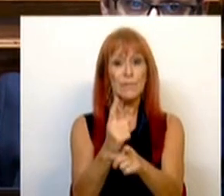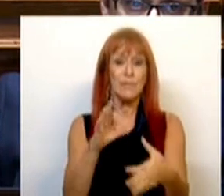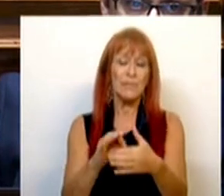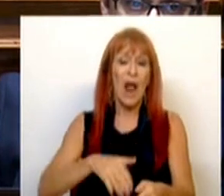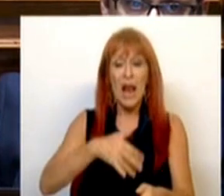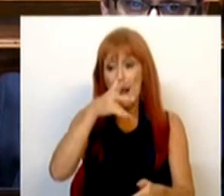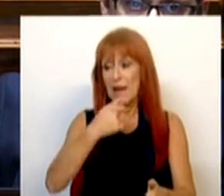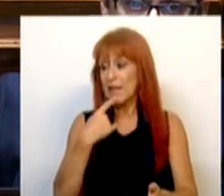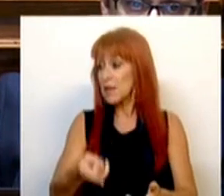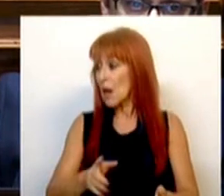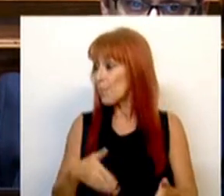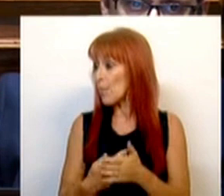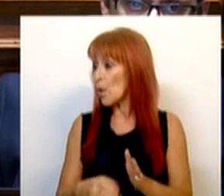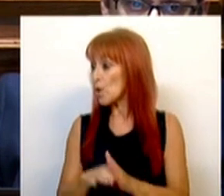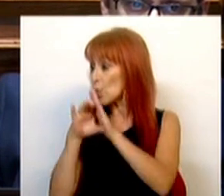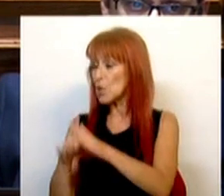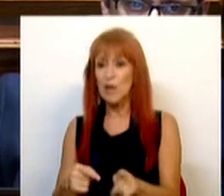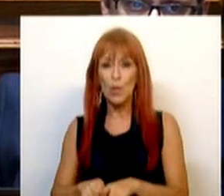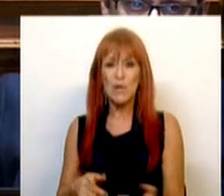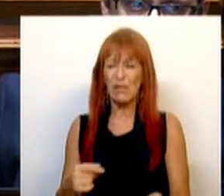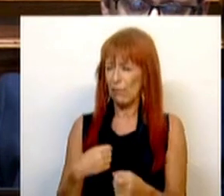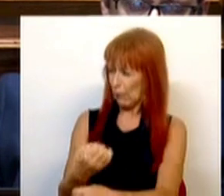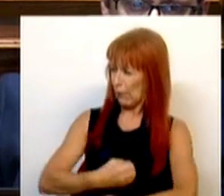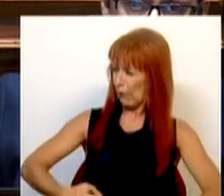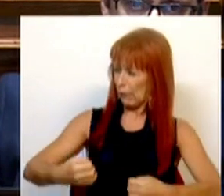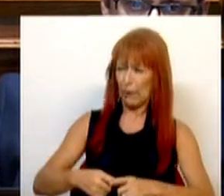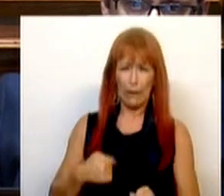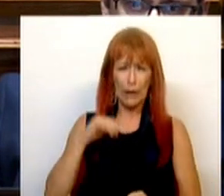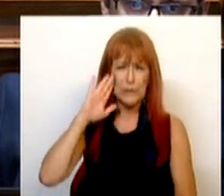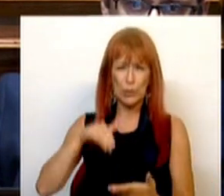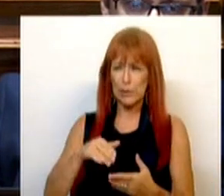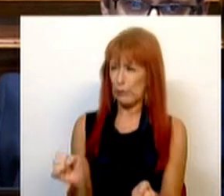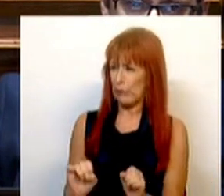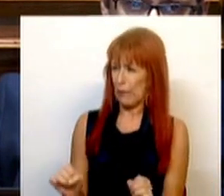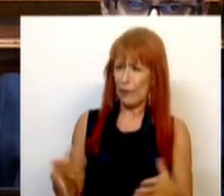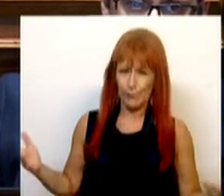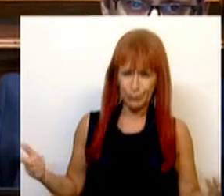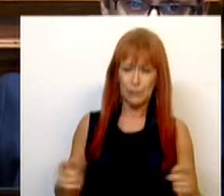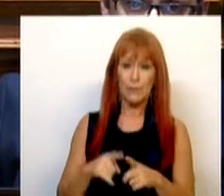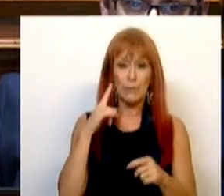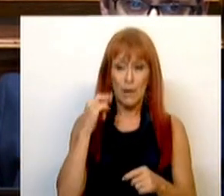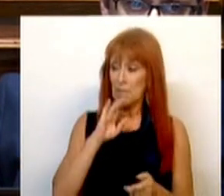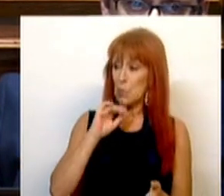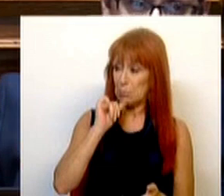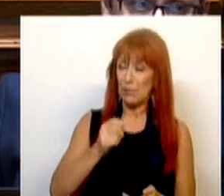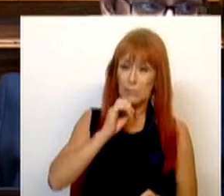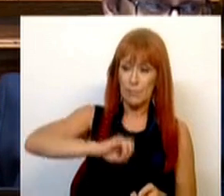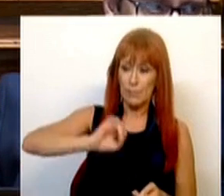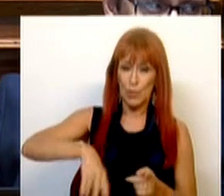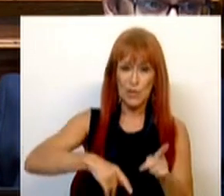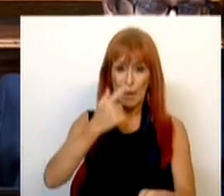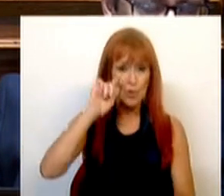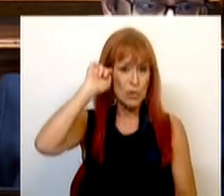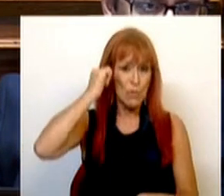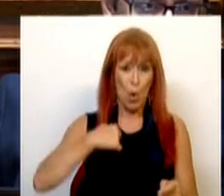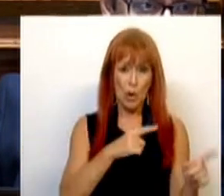dizer, a proposta do Chega é uma vacuidade, não apresenta nenhuma solução e, naturalmente, também não servirá nada aos usados tanto